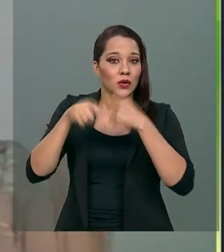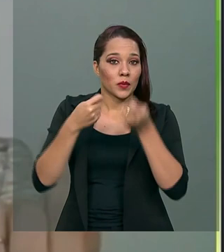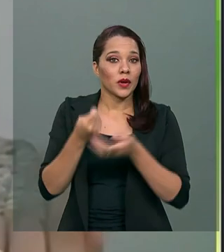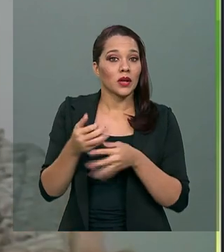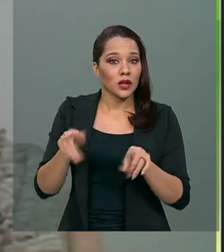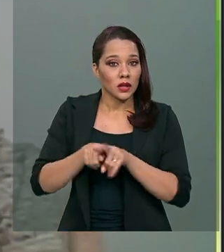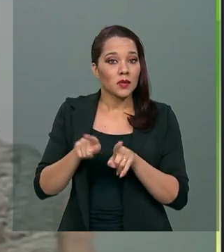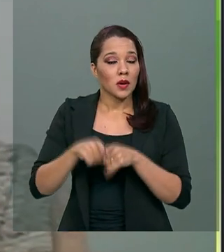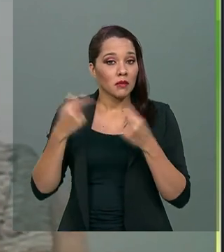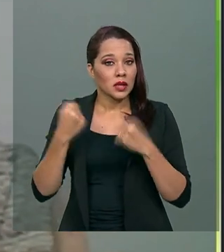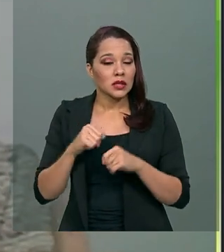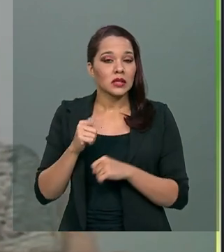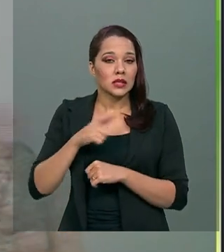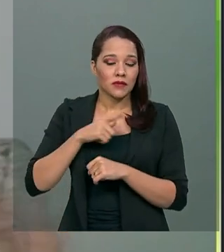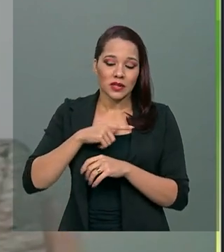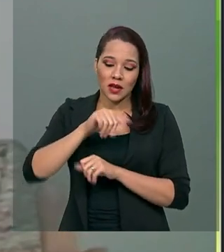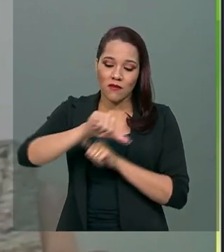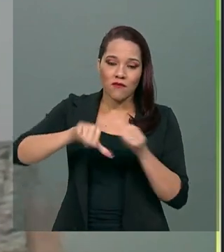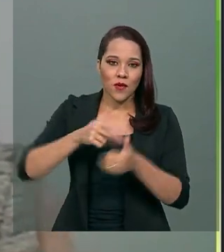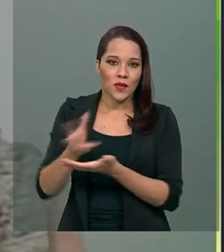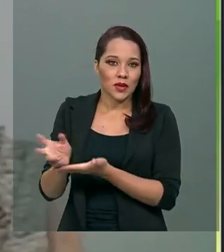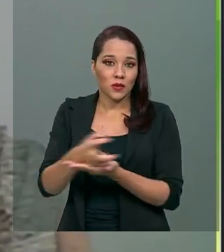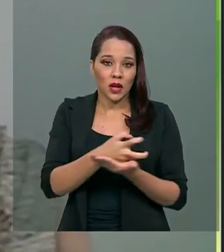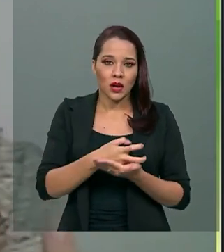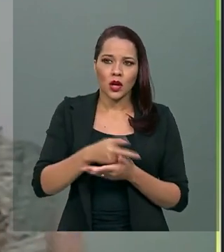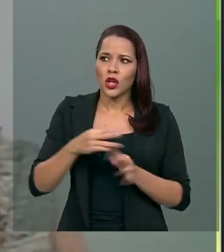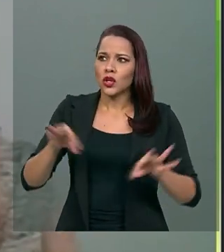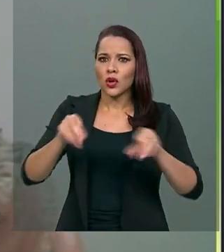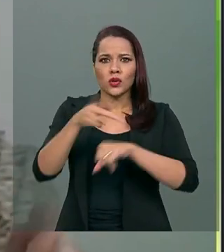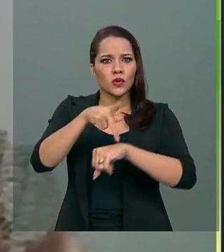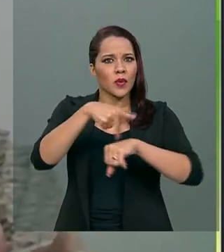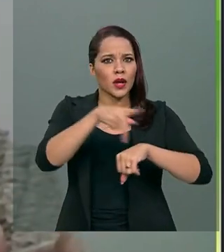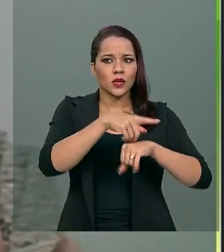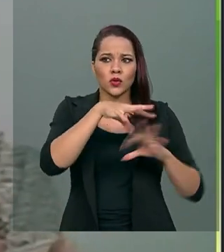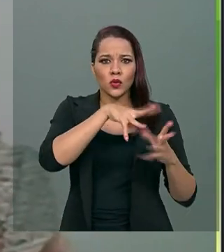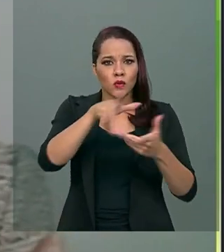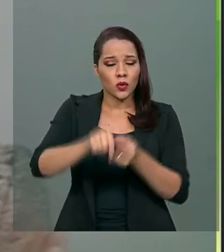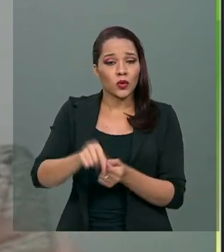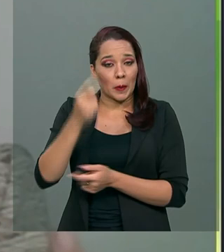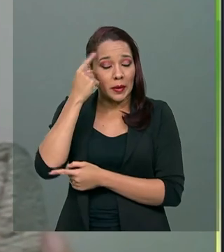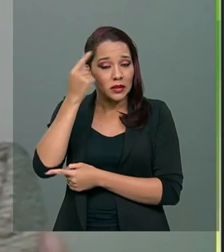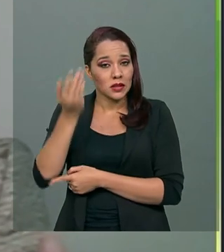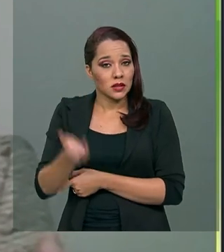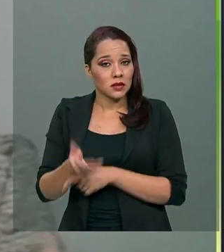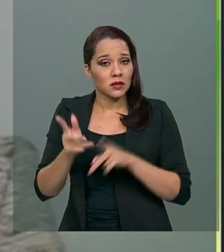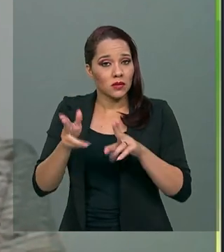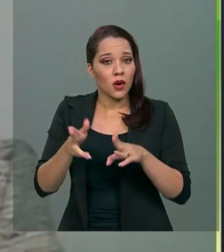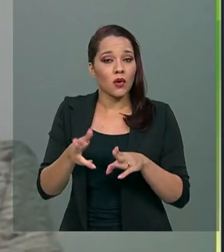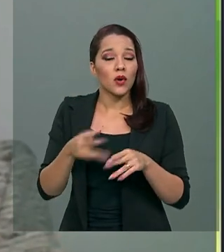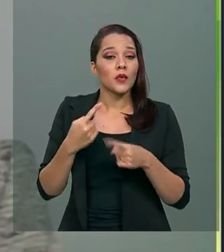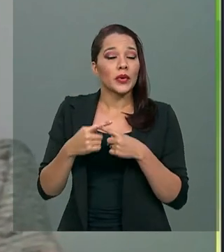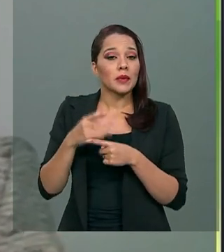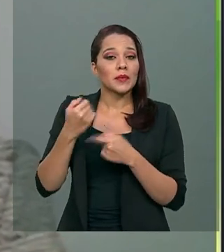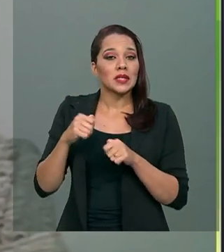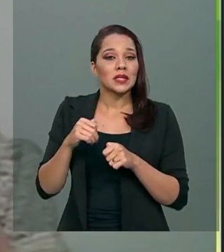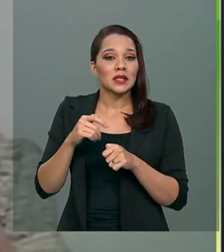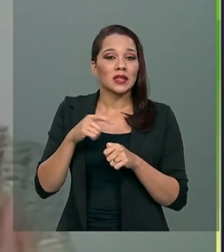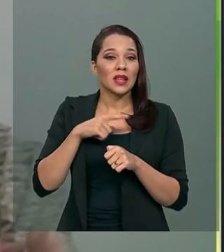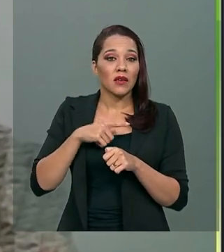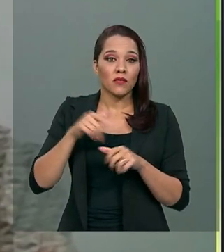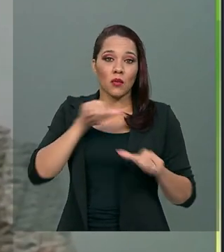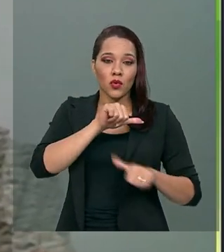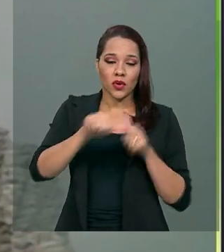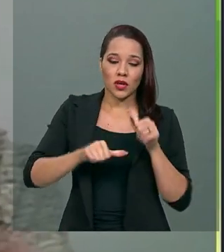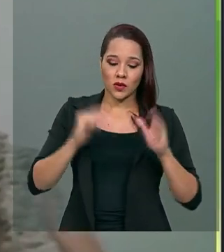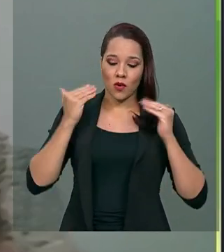a gente também precisa pensar reforma tributária. Todos os países do mundo inteiro estão pensando nesse aspecto, porque houve uma mudança no comportamento